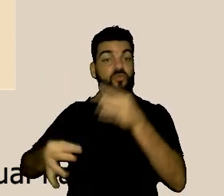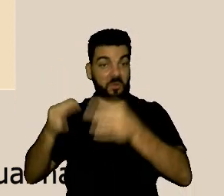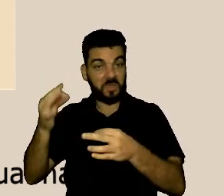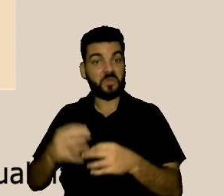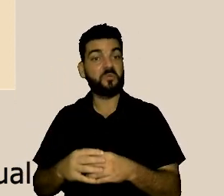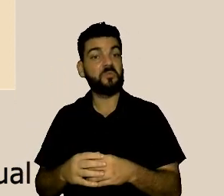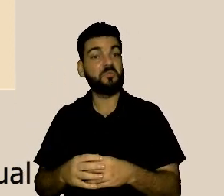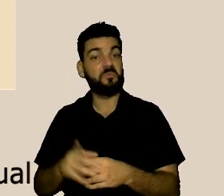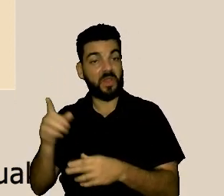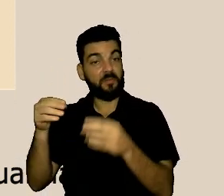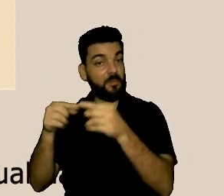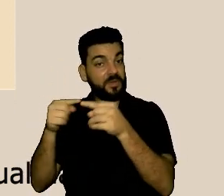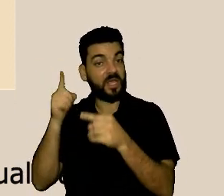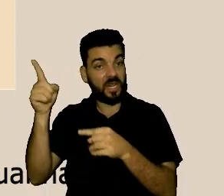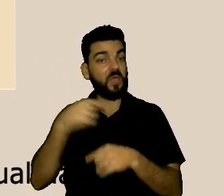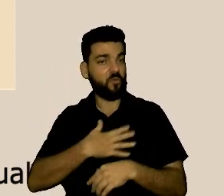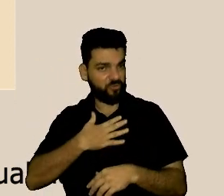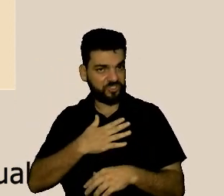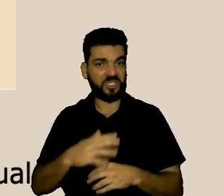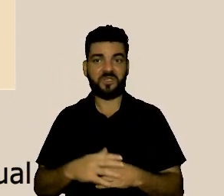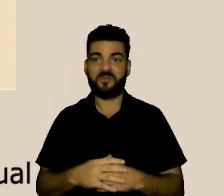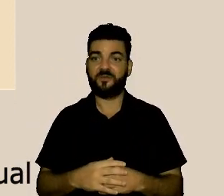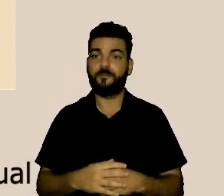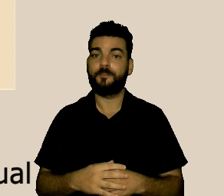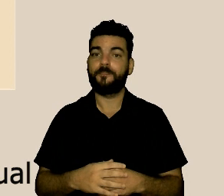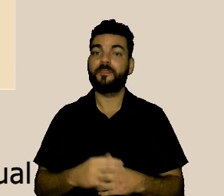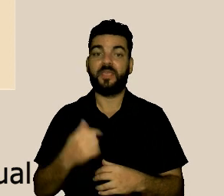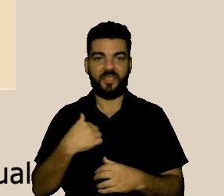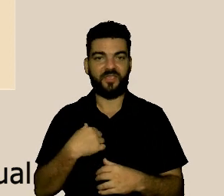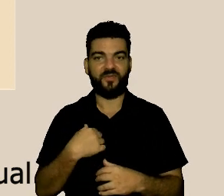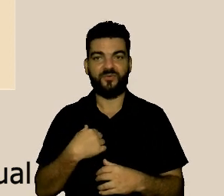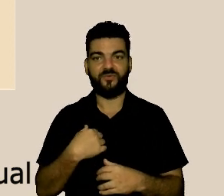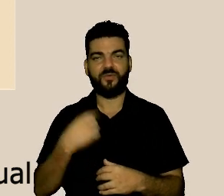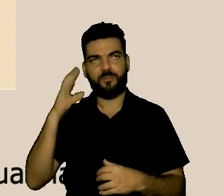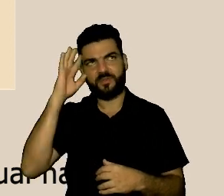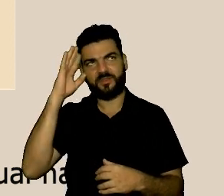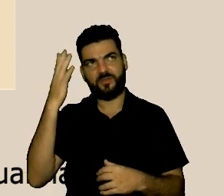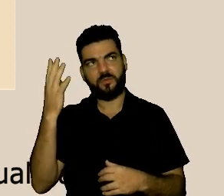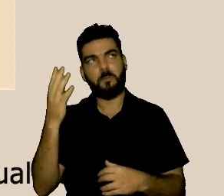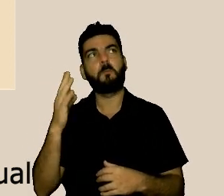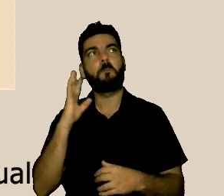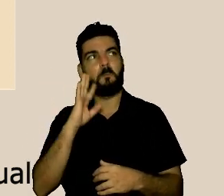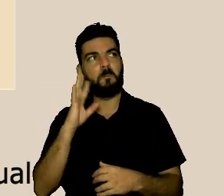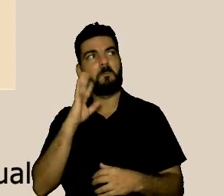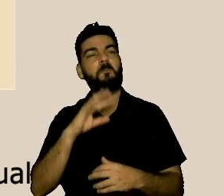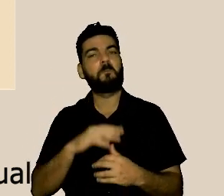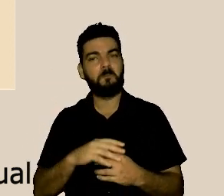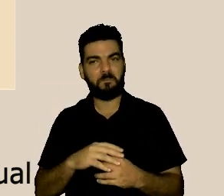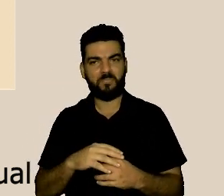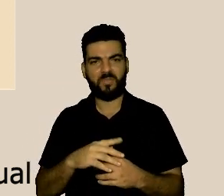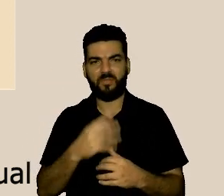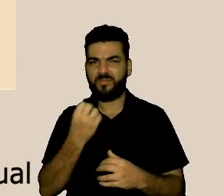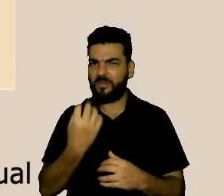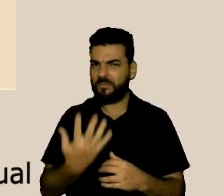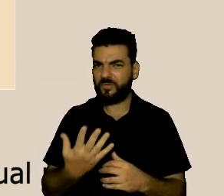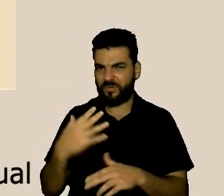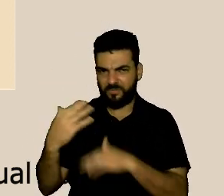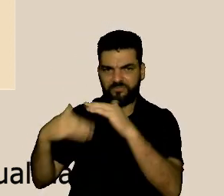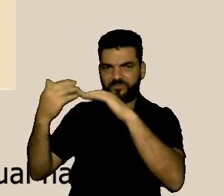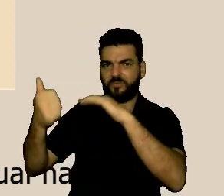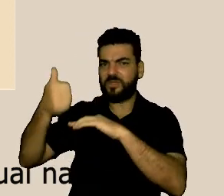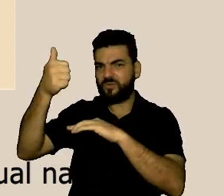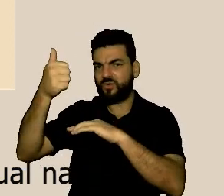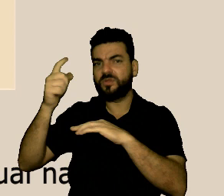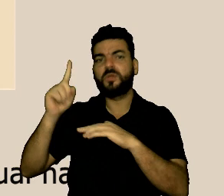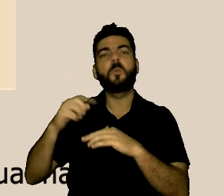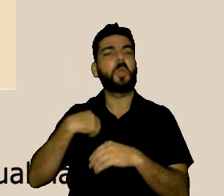na verdade eu o Jocely fiquei na época pensando assim poxa vida será que vai ter algum andamento isso fiquei